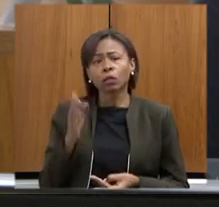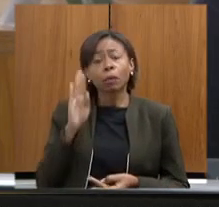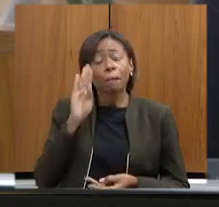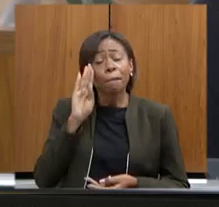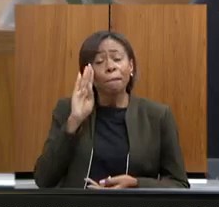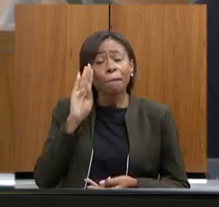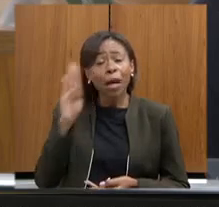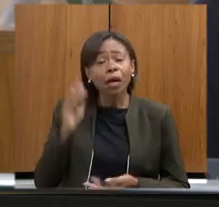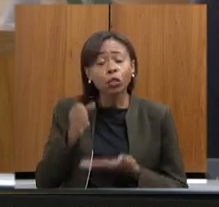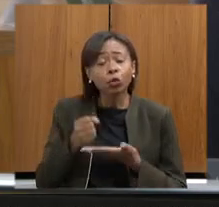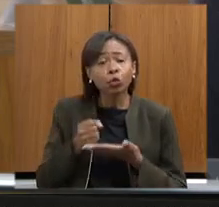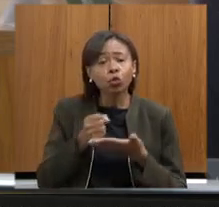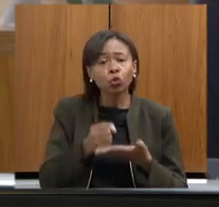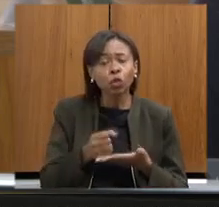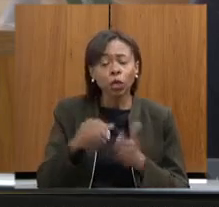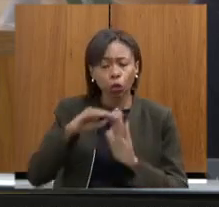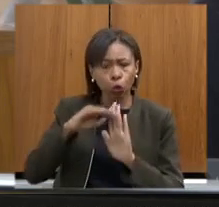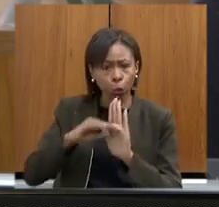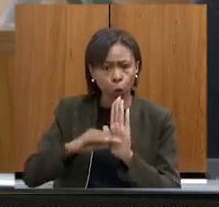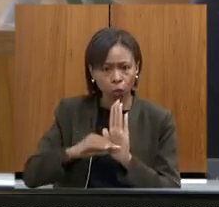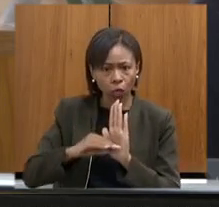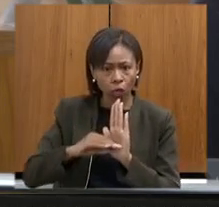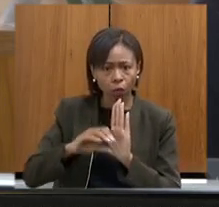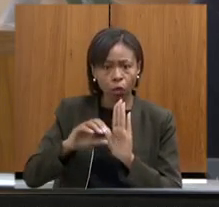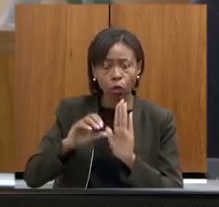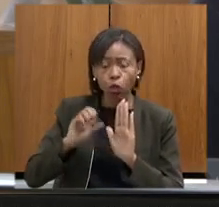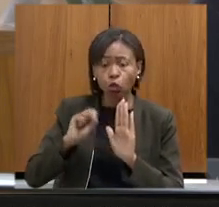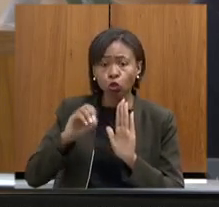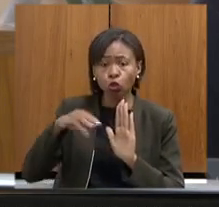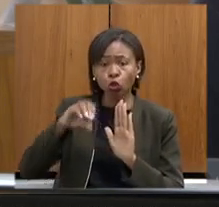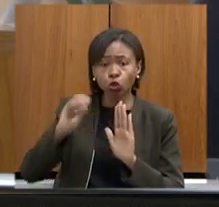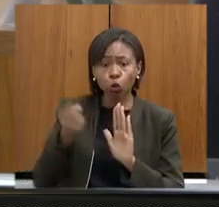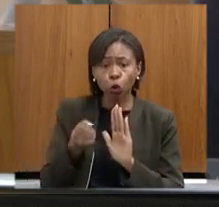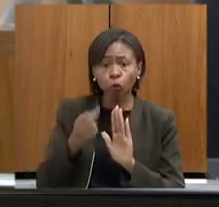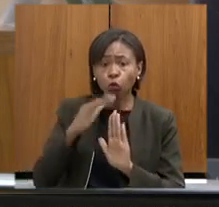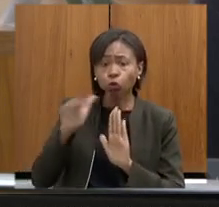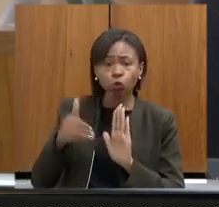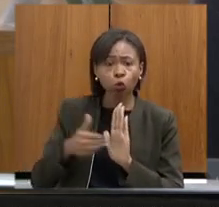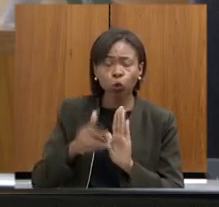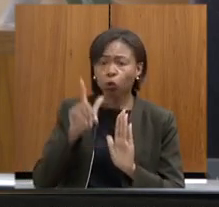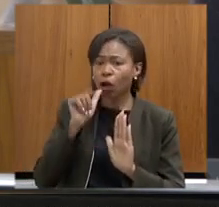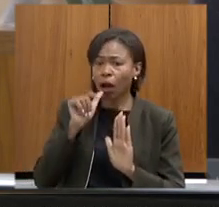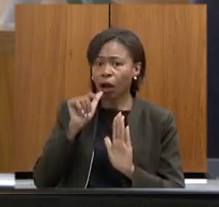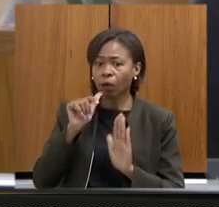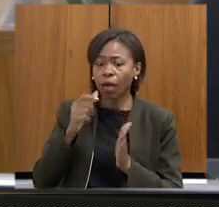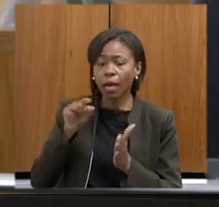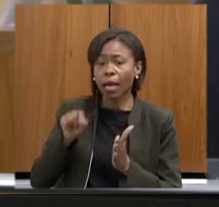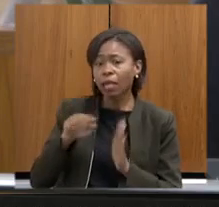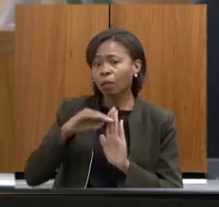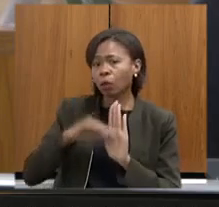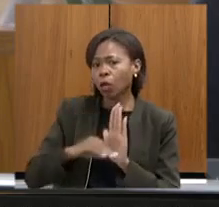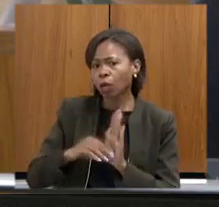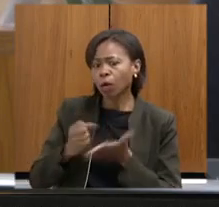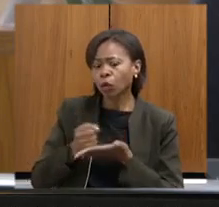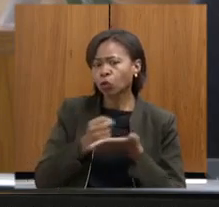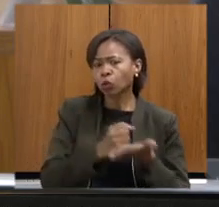que o programa somos todos água pode trazer para Minas Gerais e considerando que a